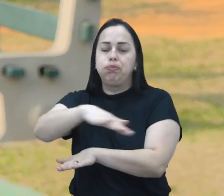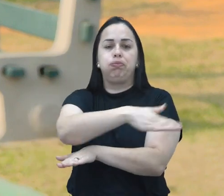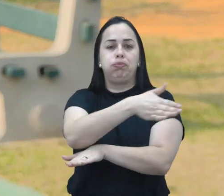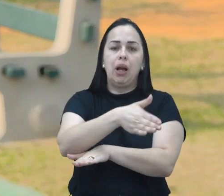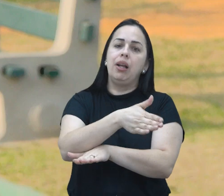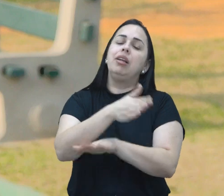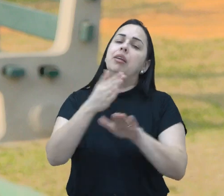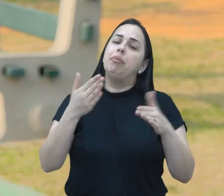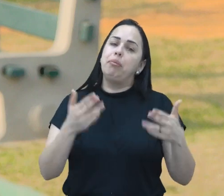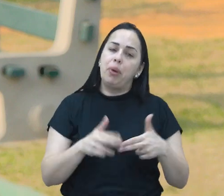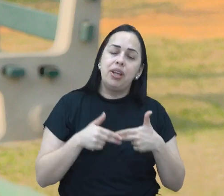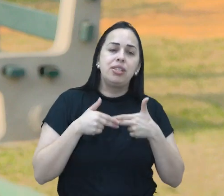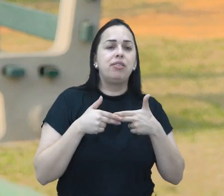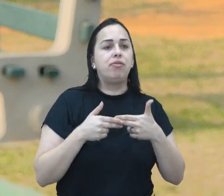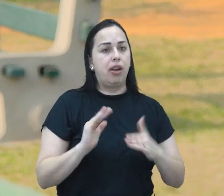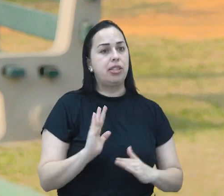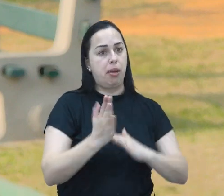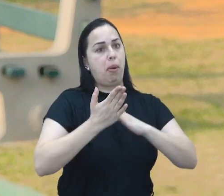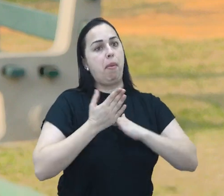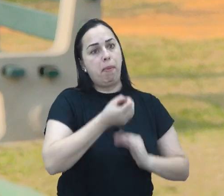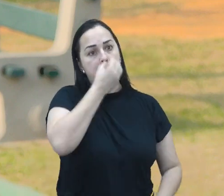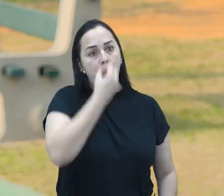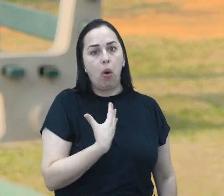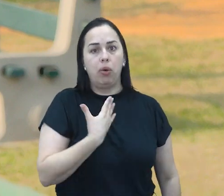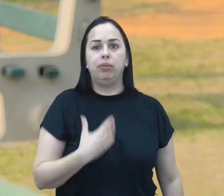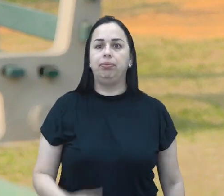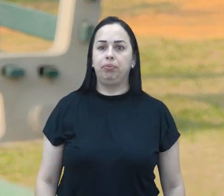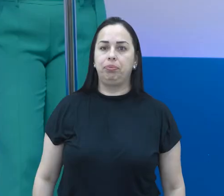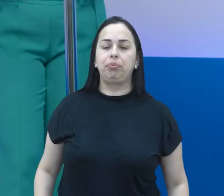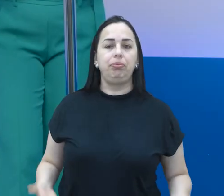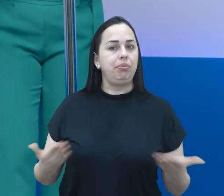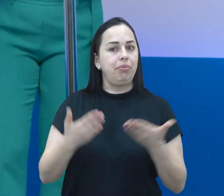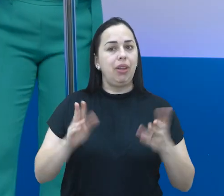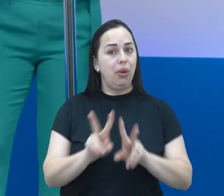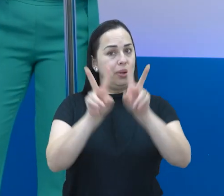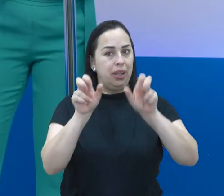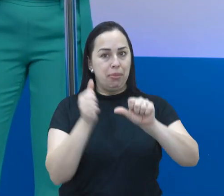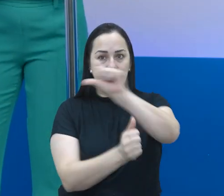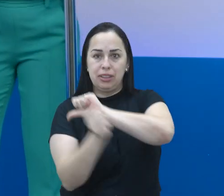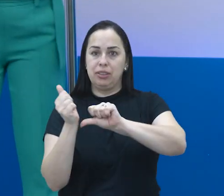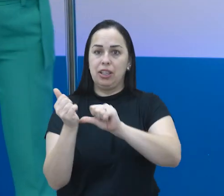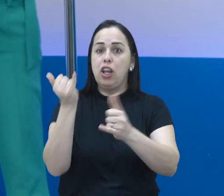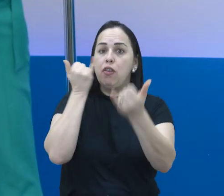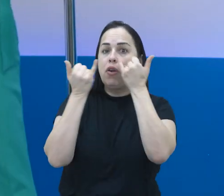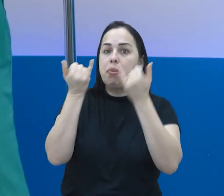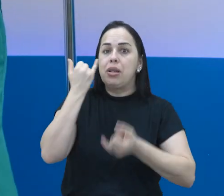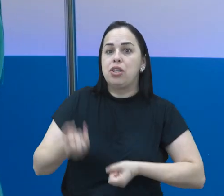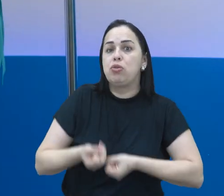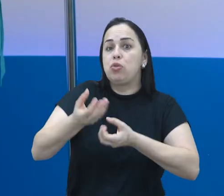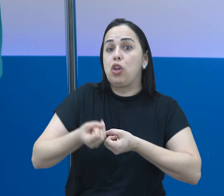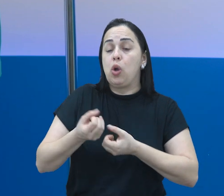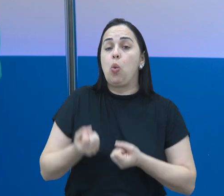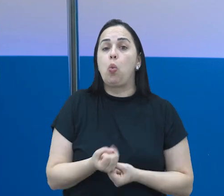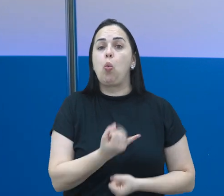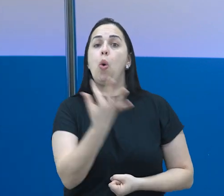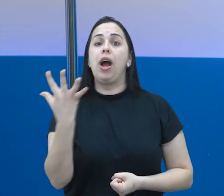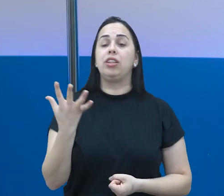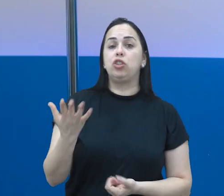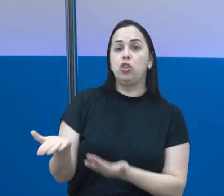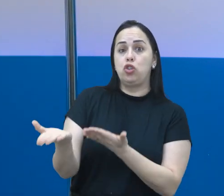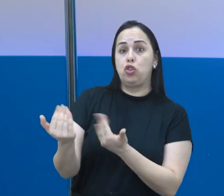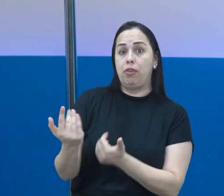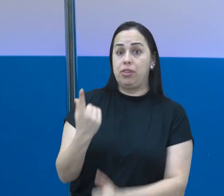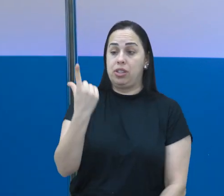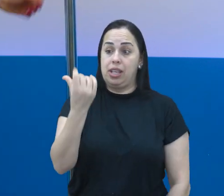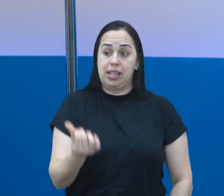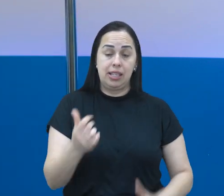tendo, isso vai ser bastante vantajoso para a gente que vive na rua, né? Agora a gente traz dados sobre a quantidade de jovens